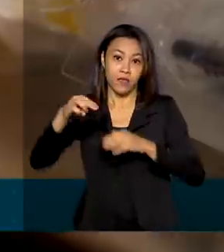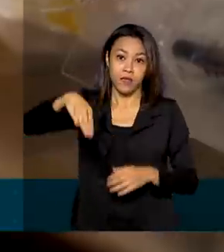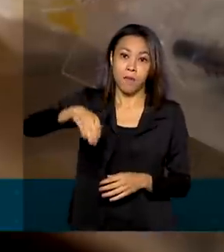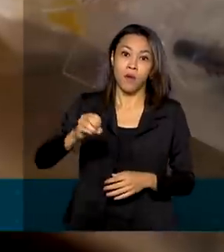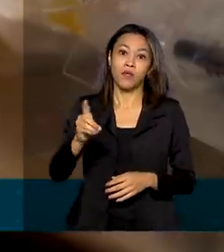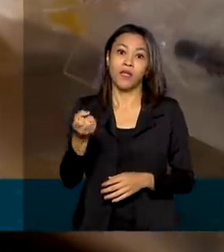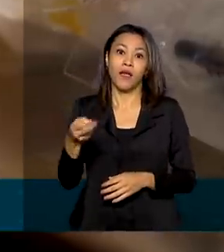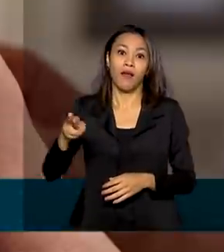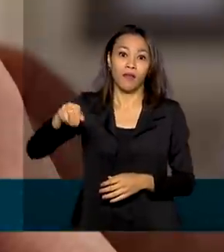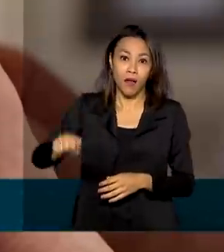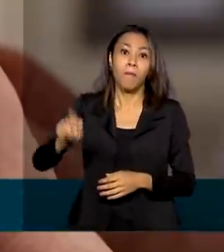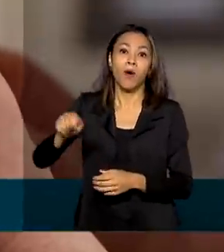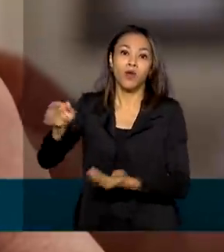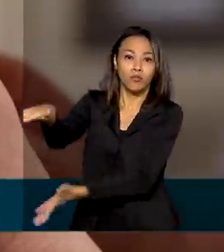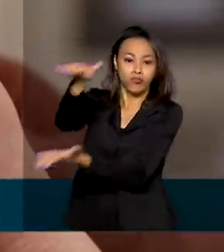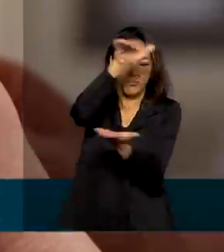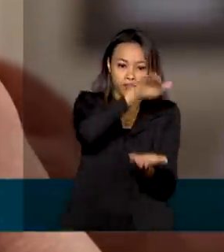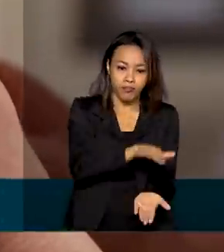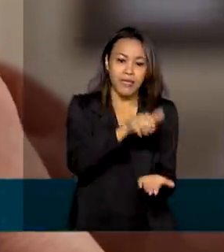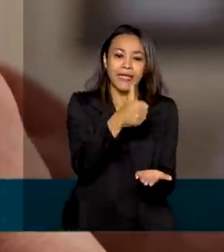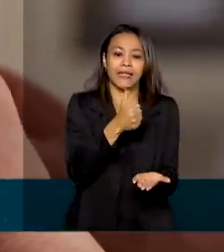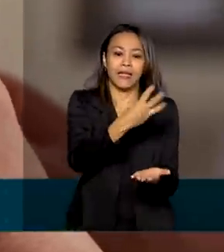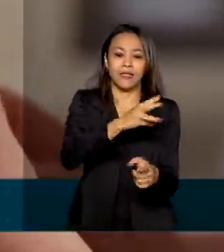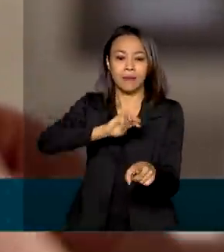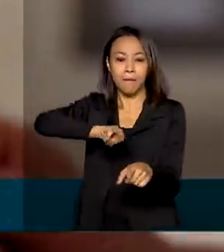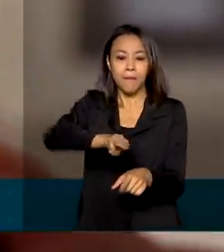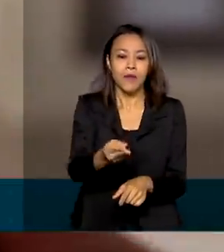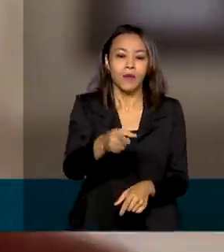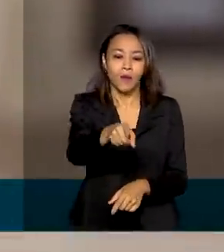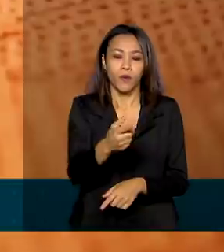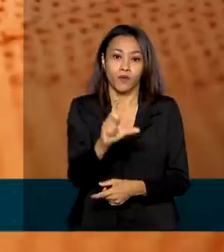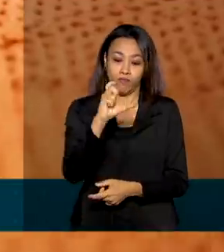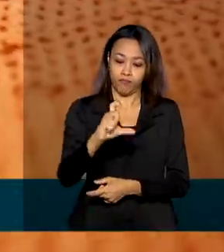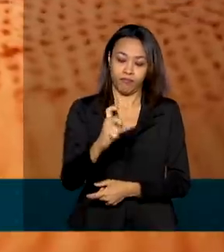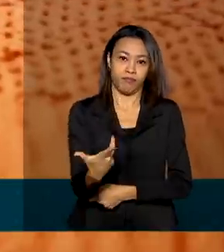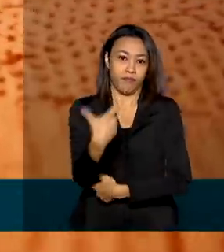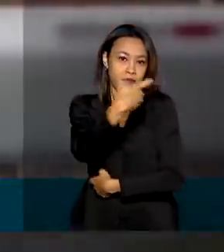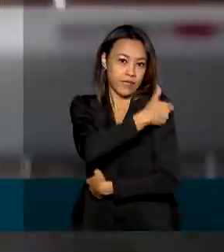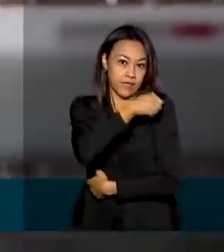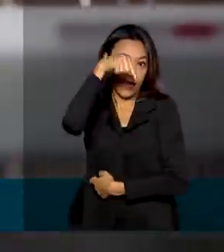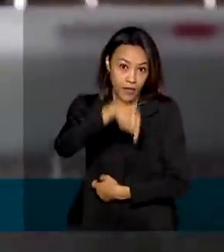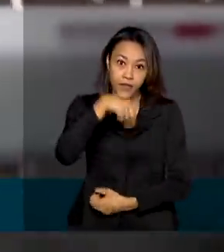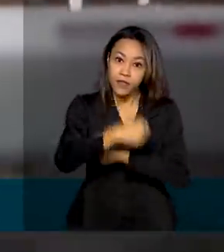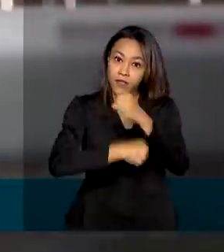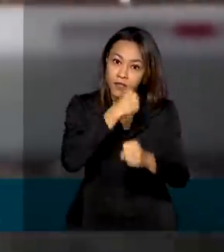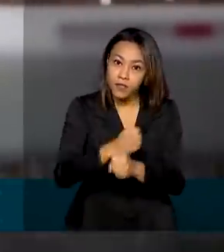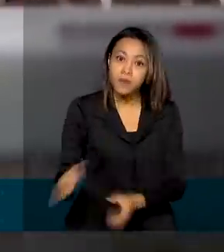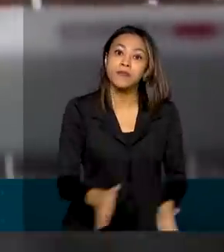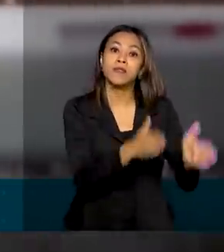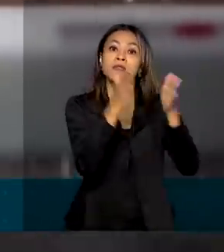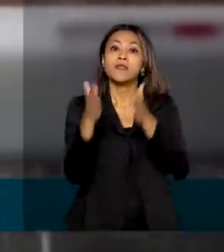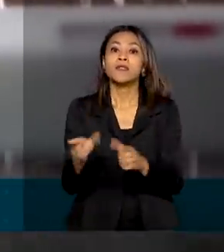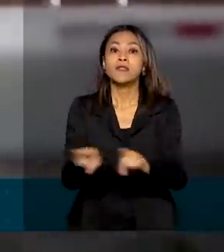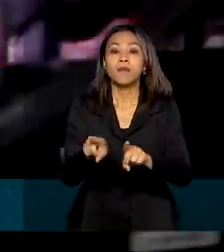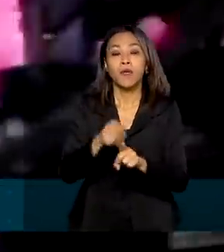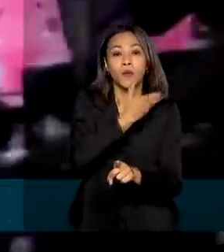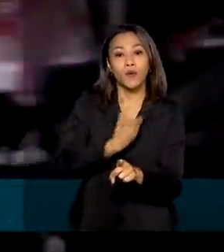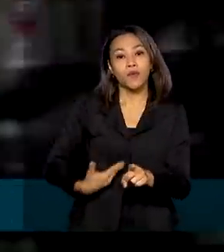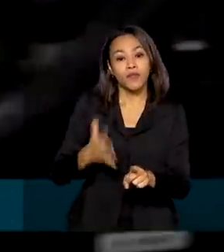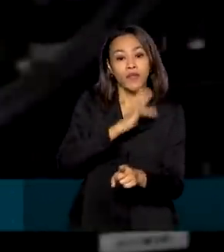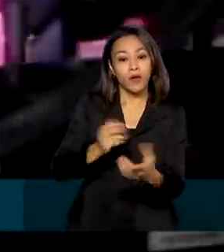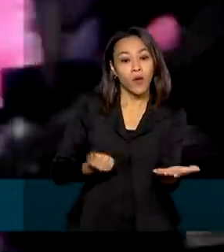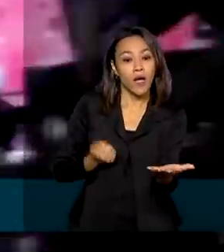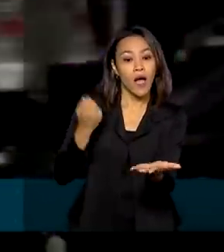poderão entregar ao Brasil 13 milhões de doses da vacina neste ano. O governo federal também assinou contrato com o